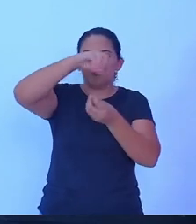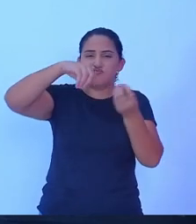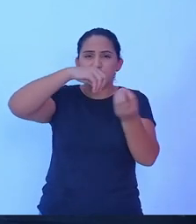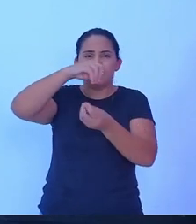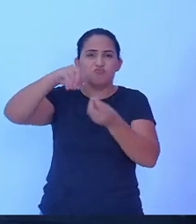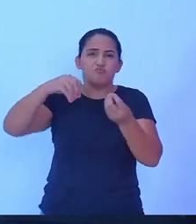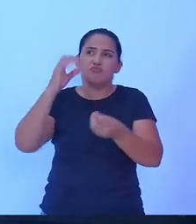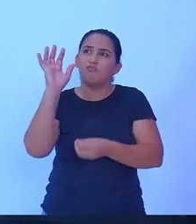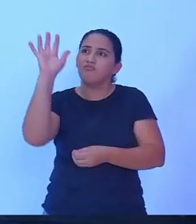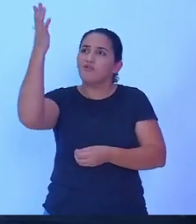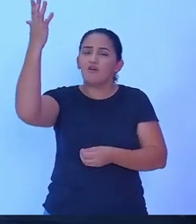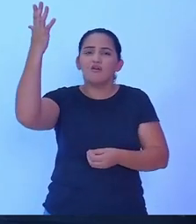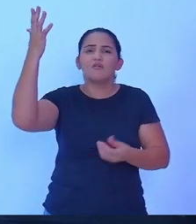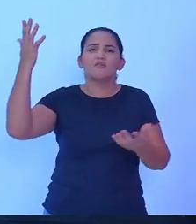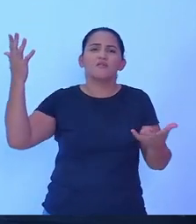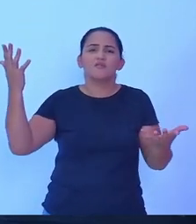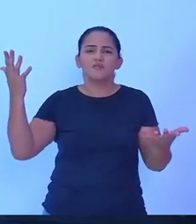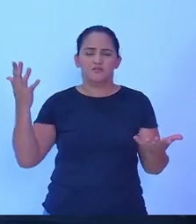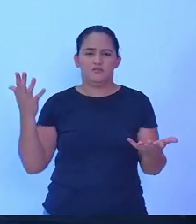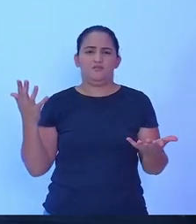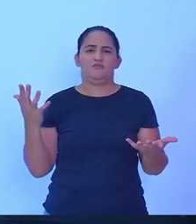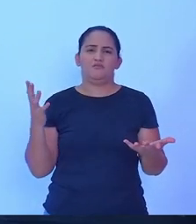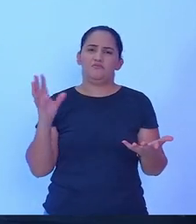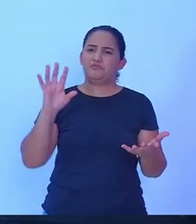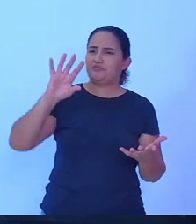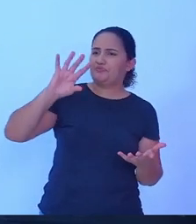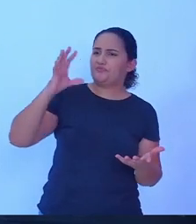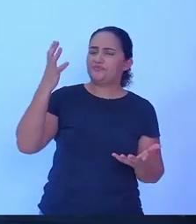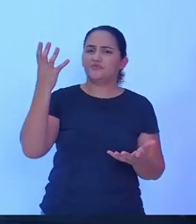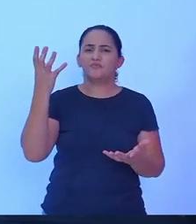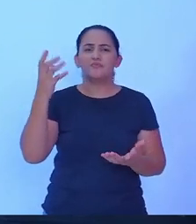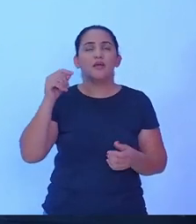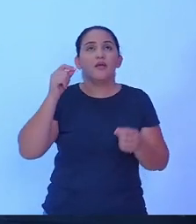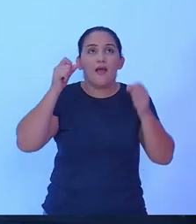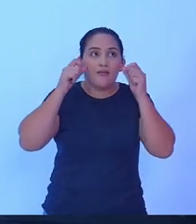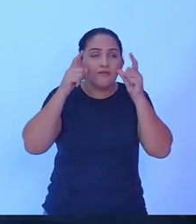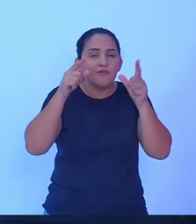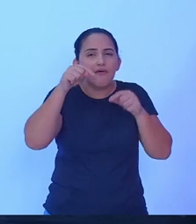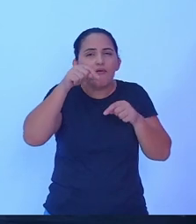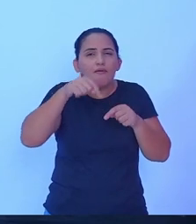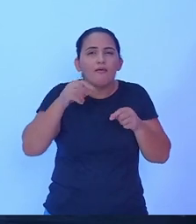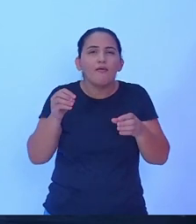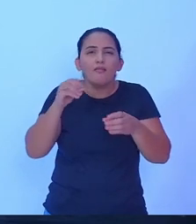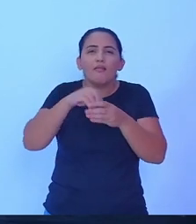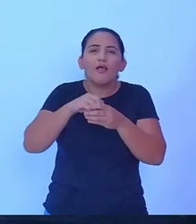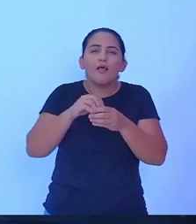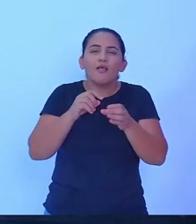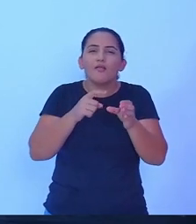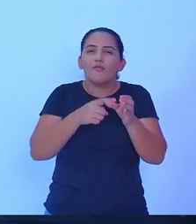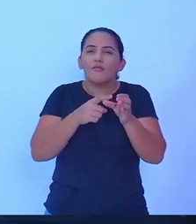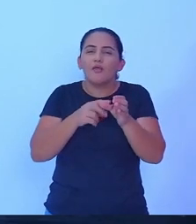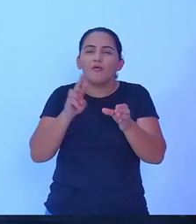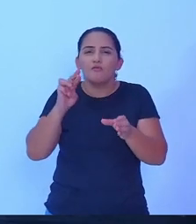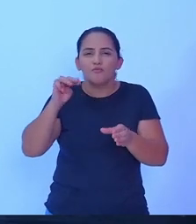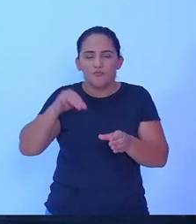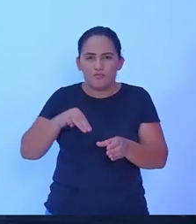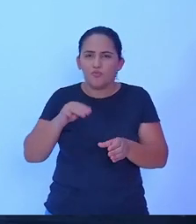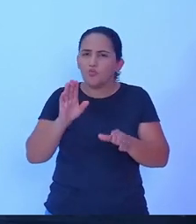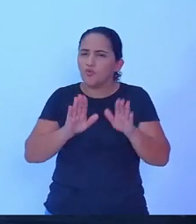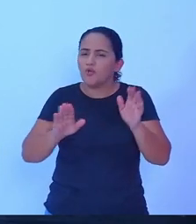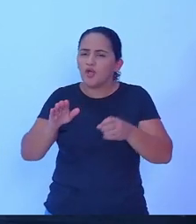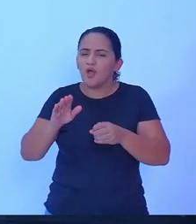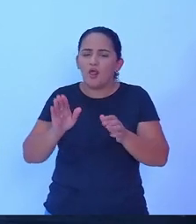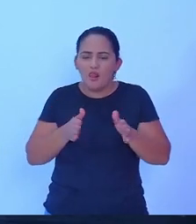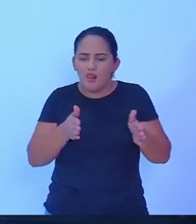anos e com isso ter uma atenção especial aqui no nosso município cuidando dos nossos rios nosso rio anta cuidando